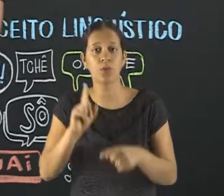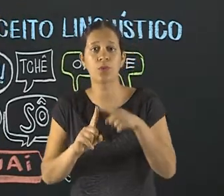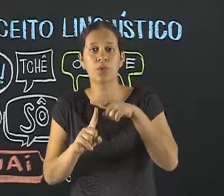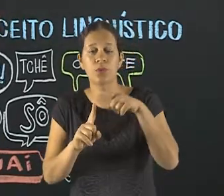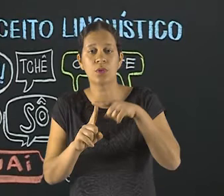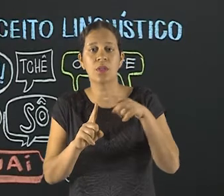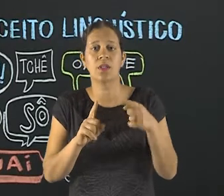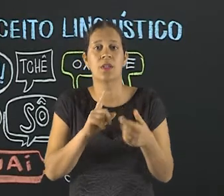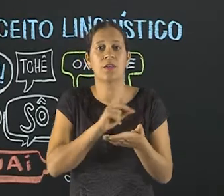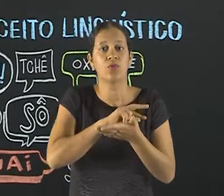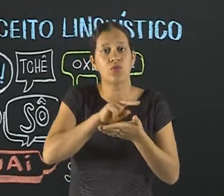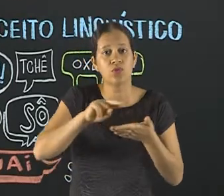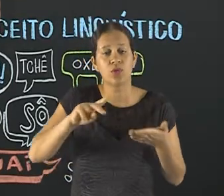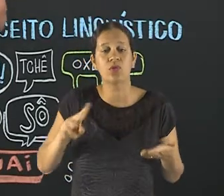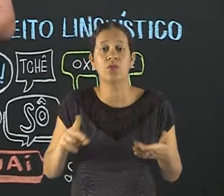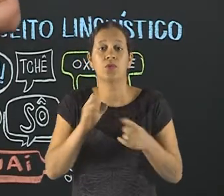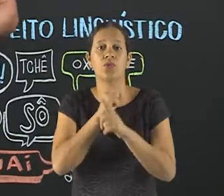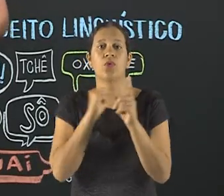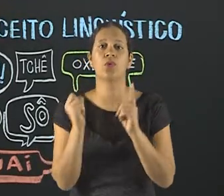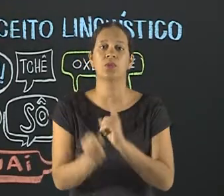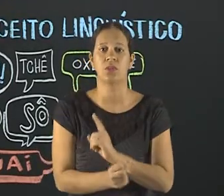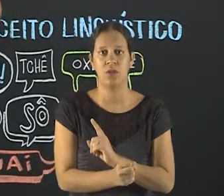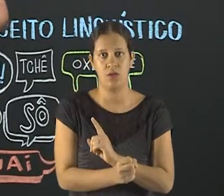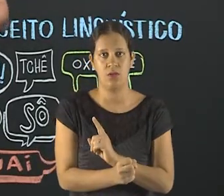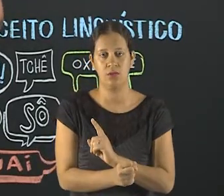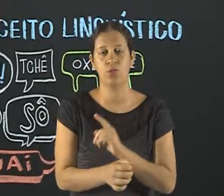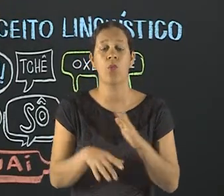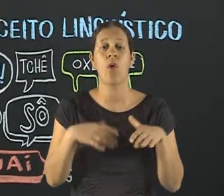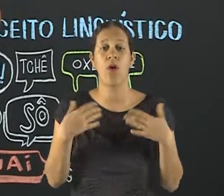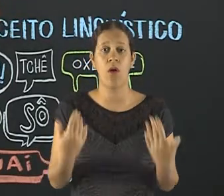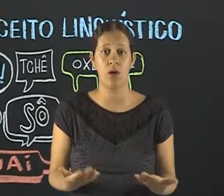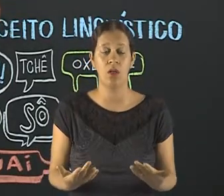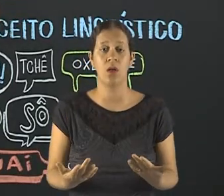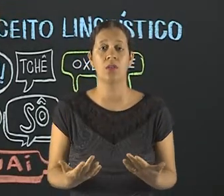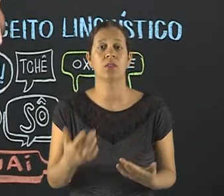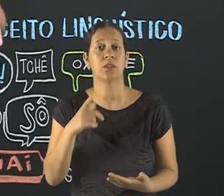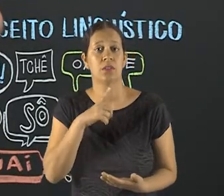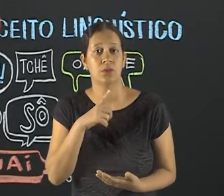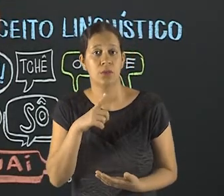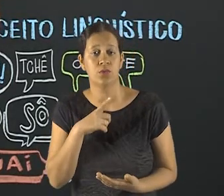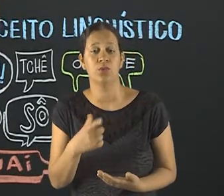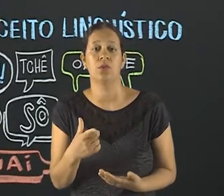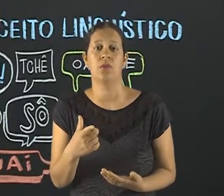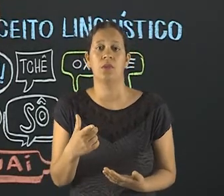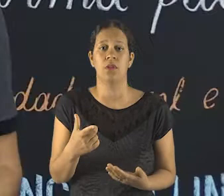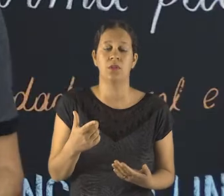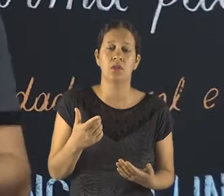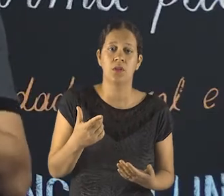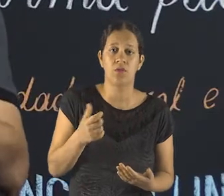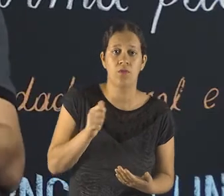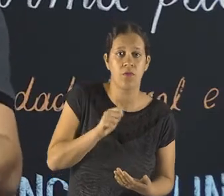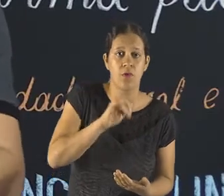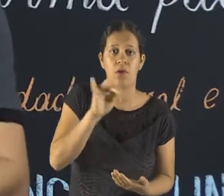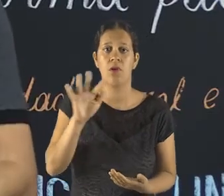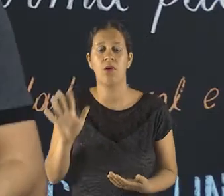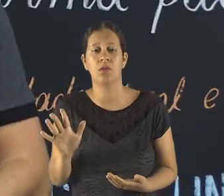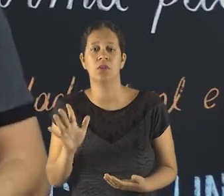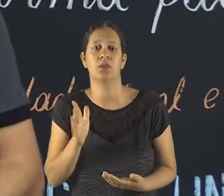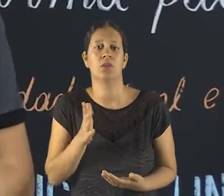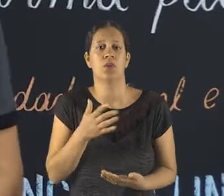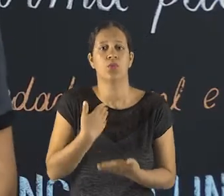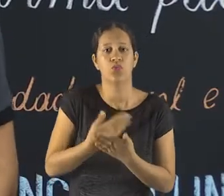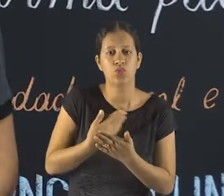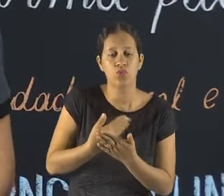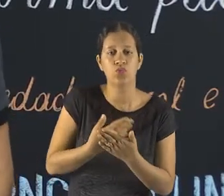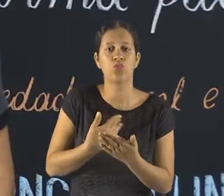Outro tipo de variedade muito comum são as variedades sociais. Que variedades são essas? São as que são determinadas pelo nível de alfabetização, nível de